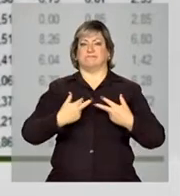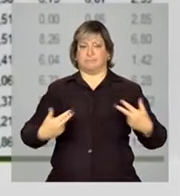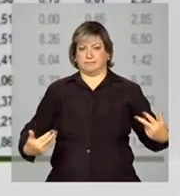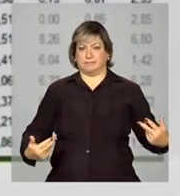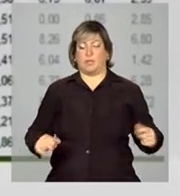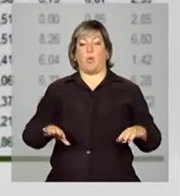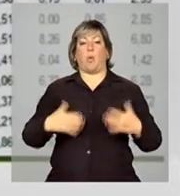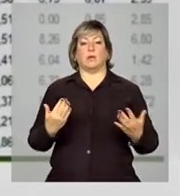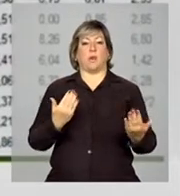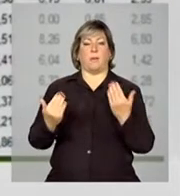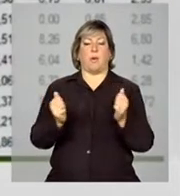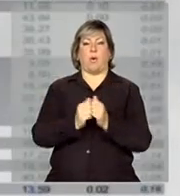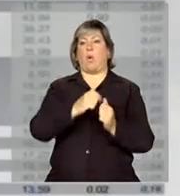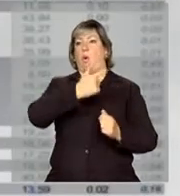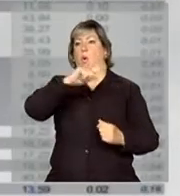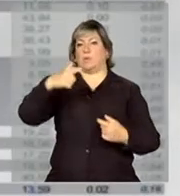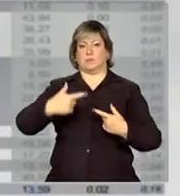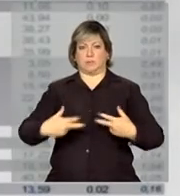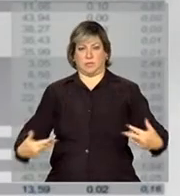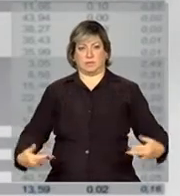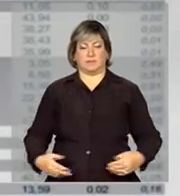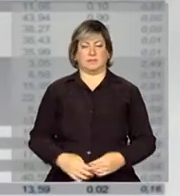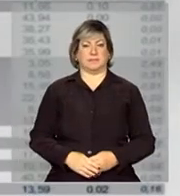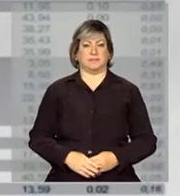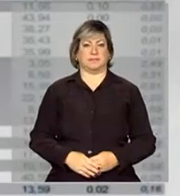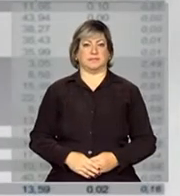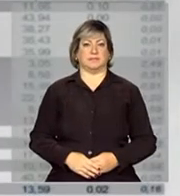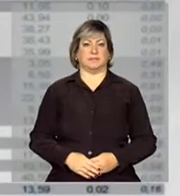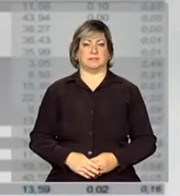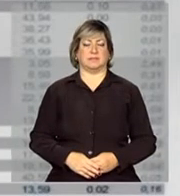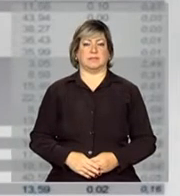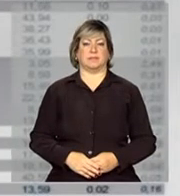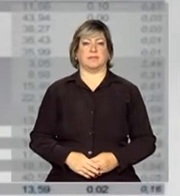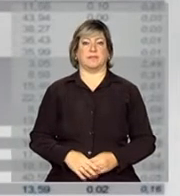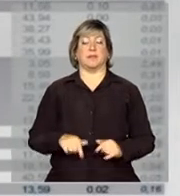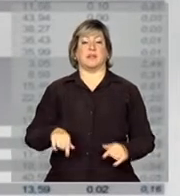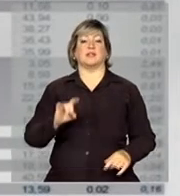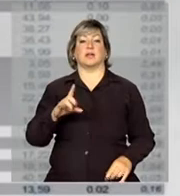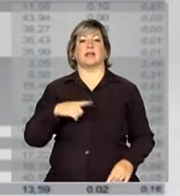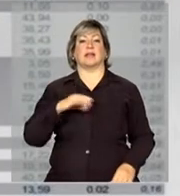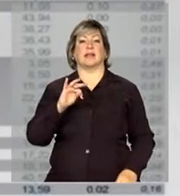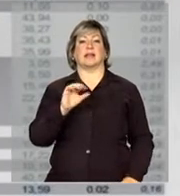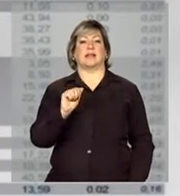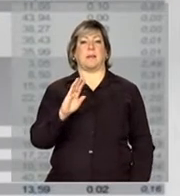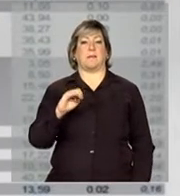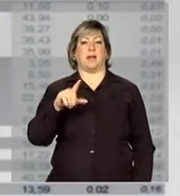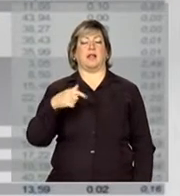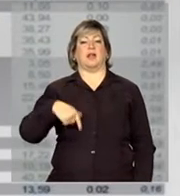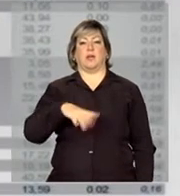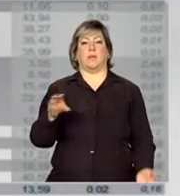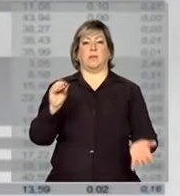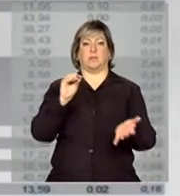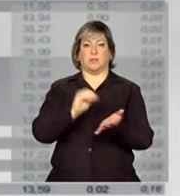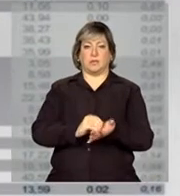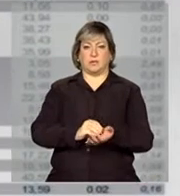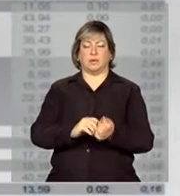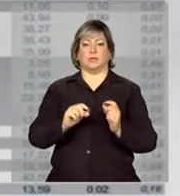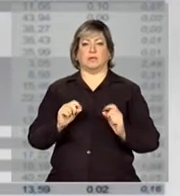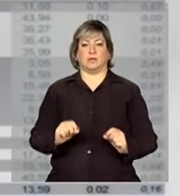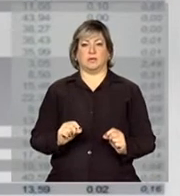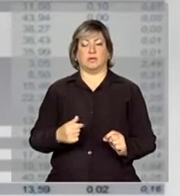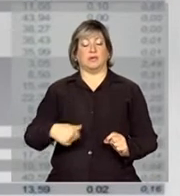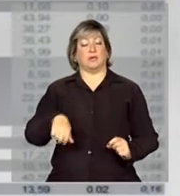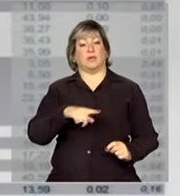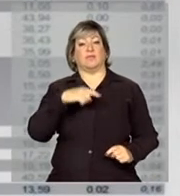com os demais grupos. E aqui é somente aquela tabela com aqueles números que eu coloquei anteriormente. Provavelmente vocês não vão